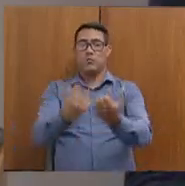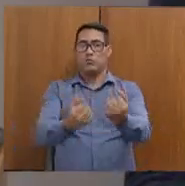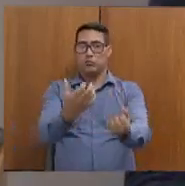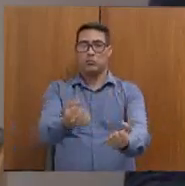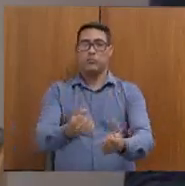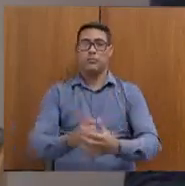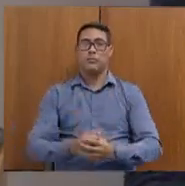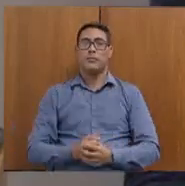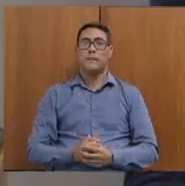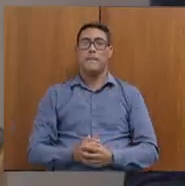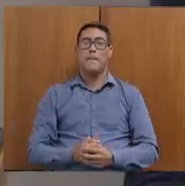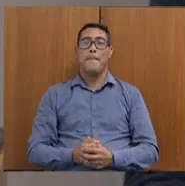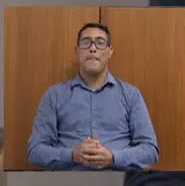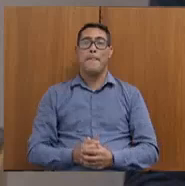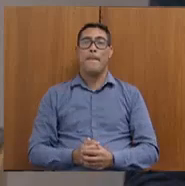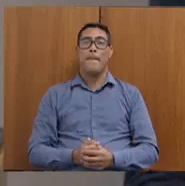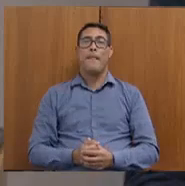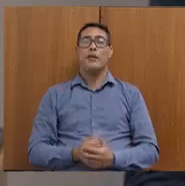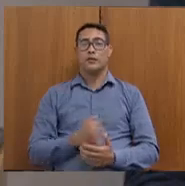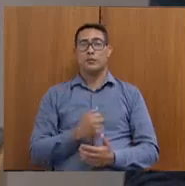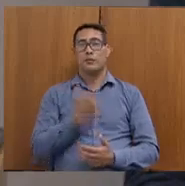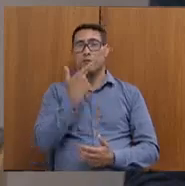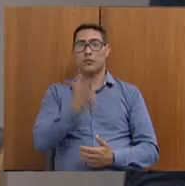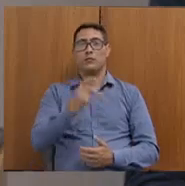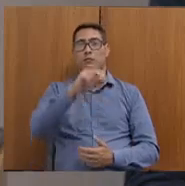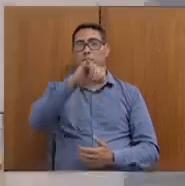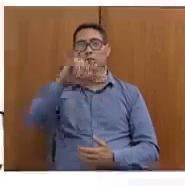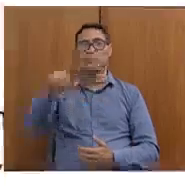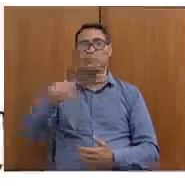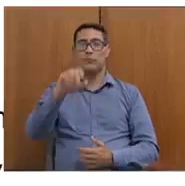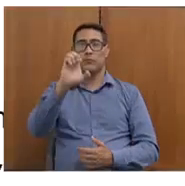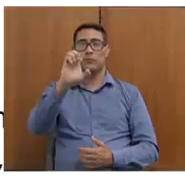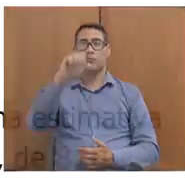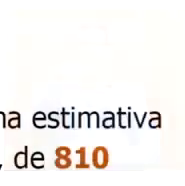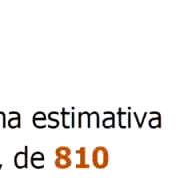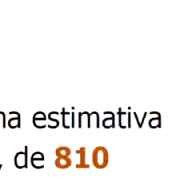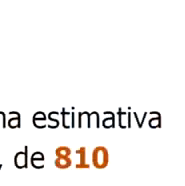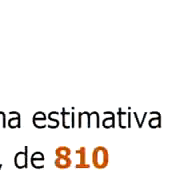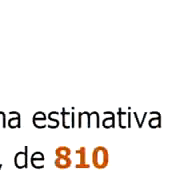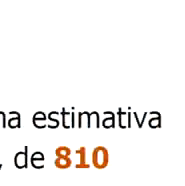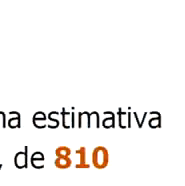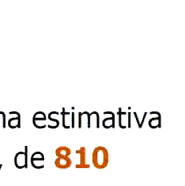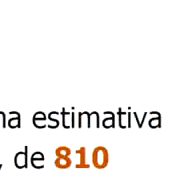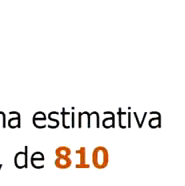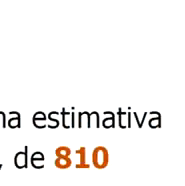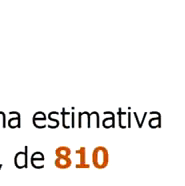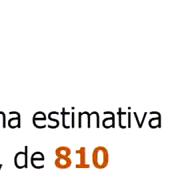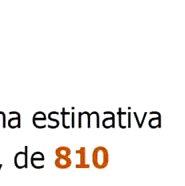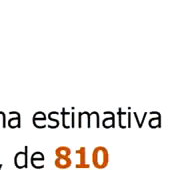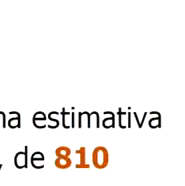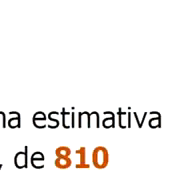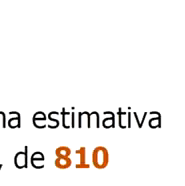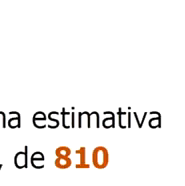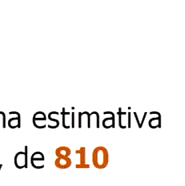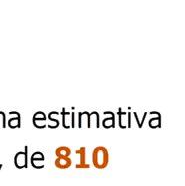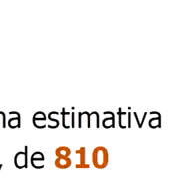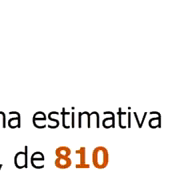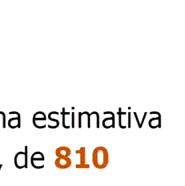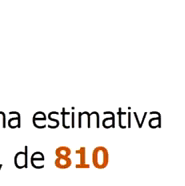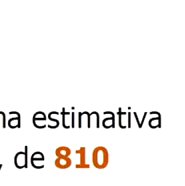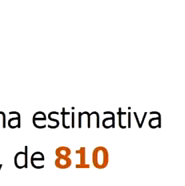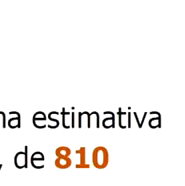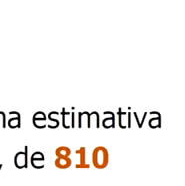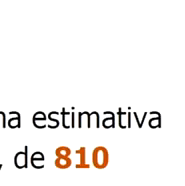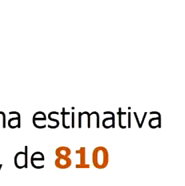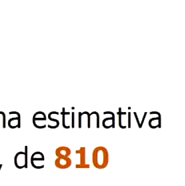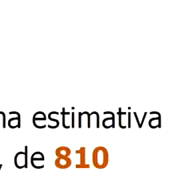deixar de falar do GENG, que nós estamos na fase de realização do GENG, com uma estimativa de 30 mil estudantes